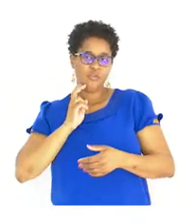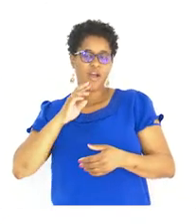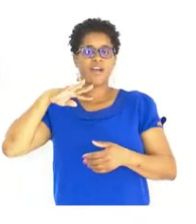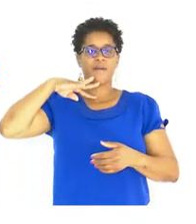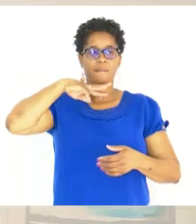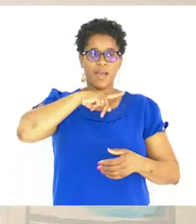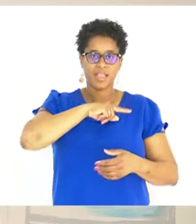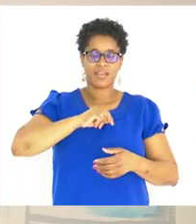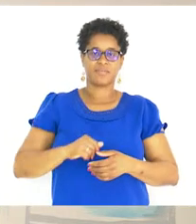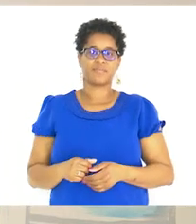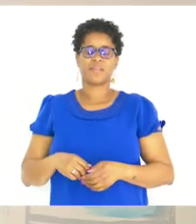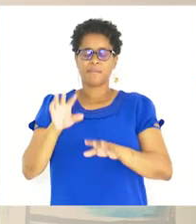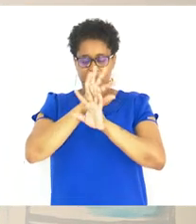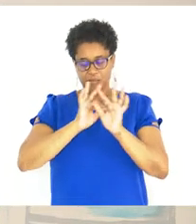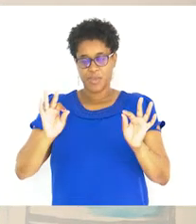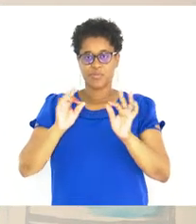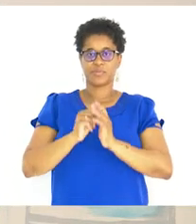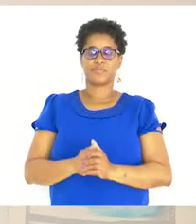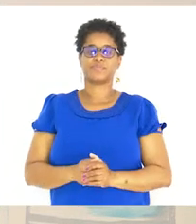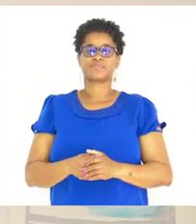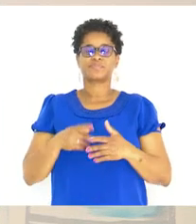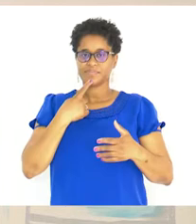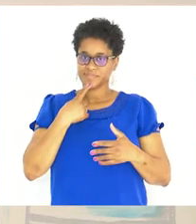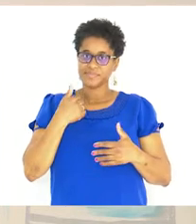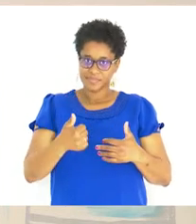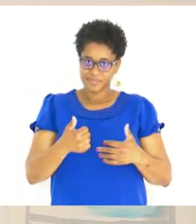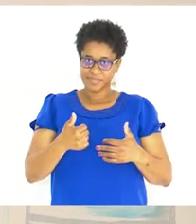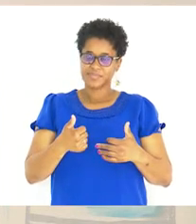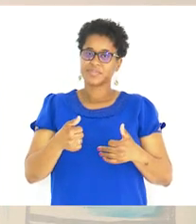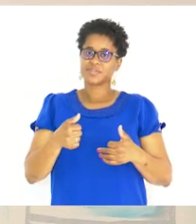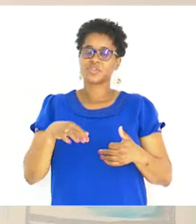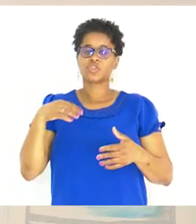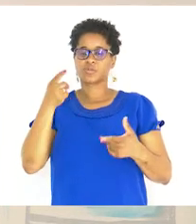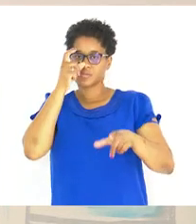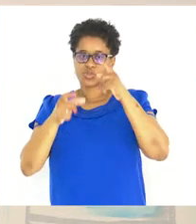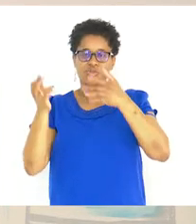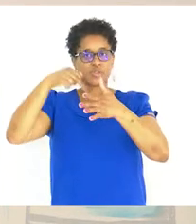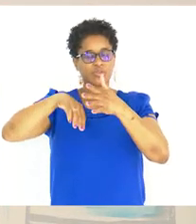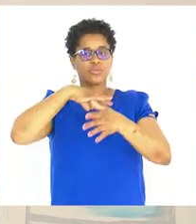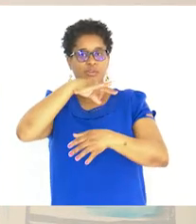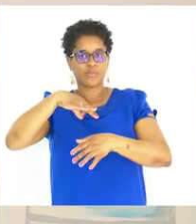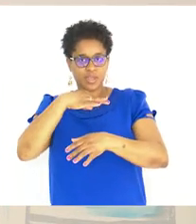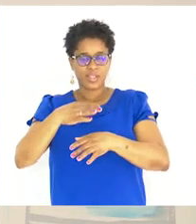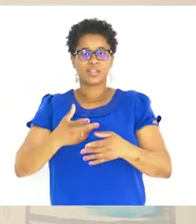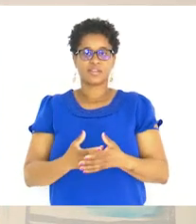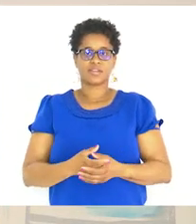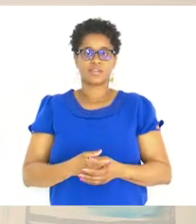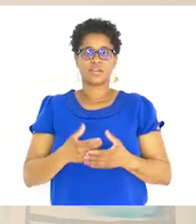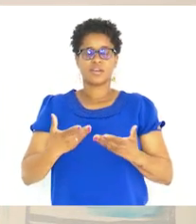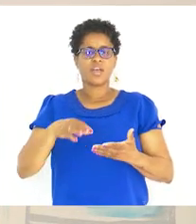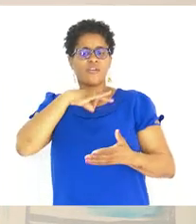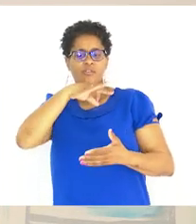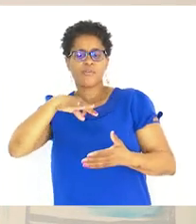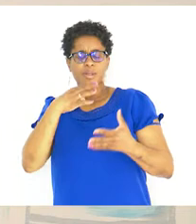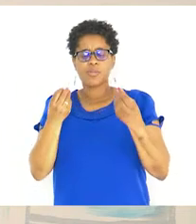Maternos Perfeito Entenderam Sobre os Membros Da família A